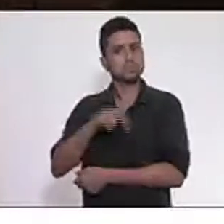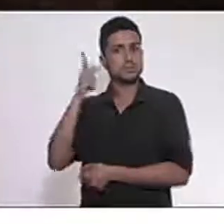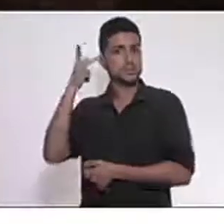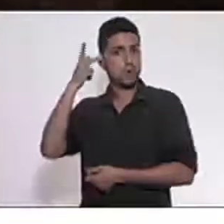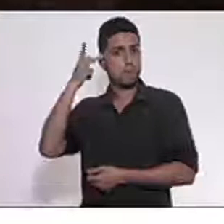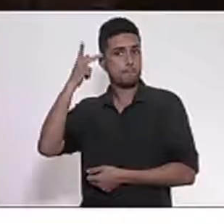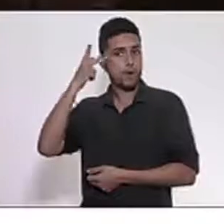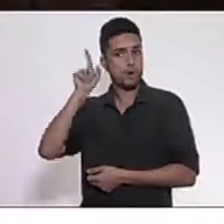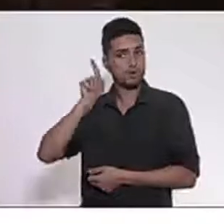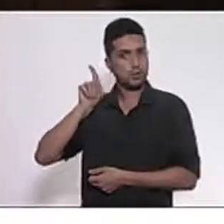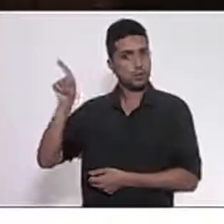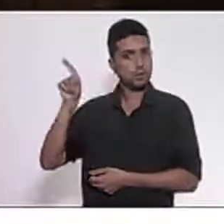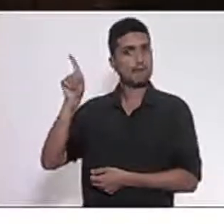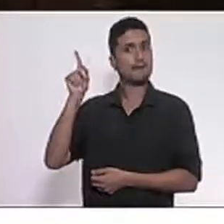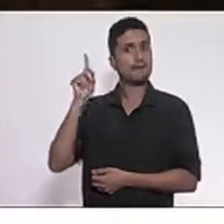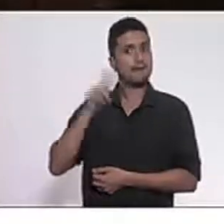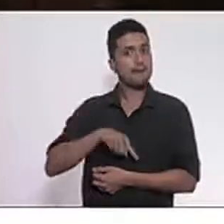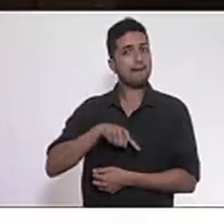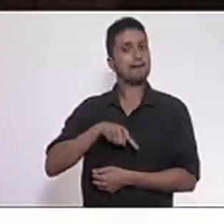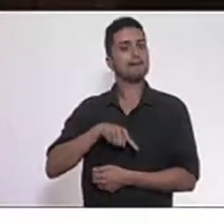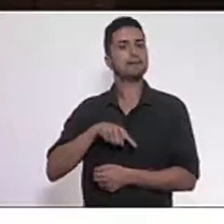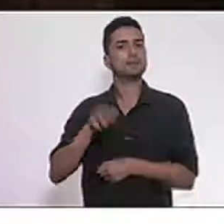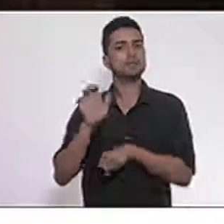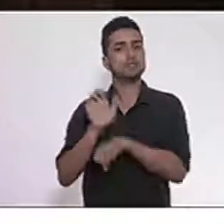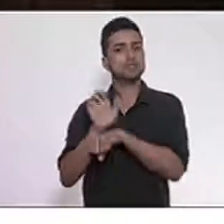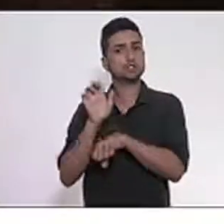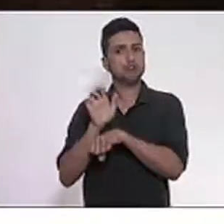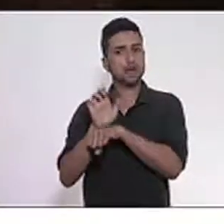o principal estado produtor.